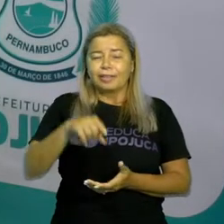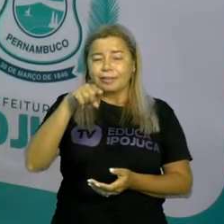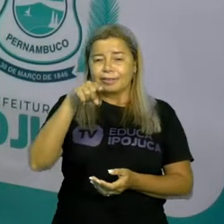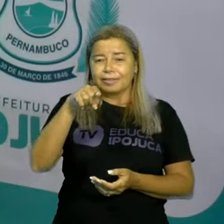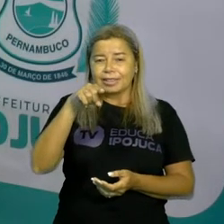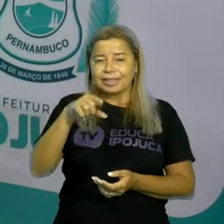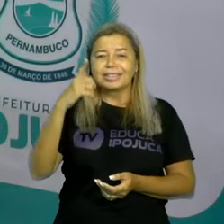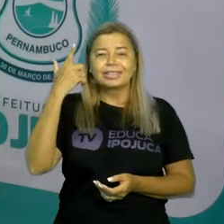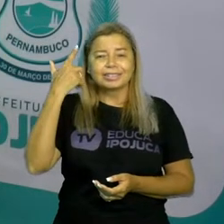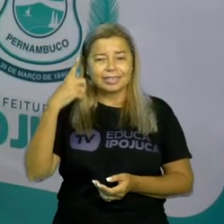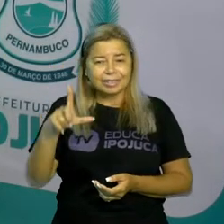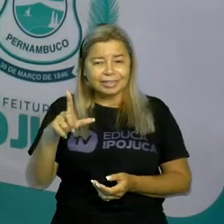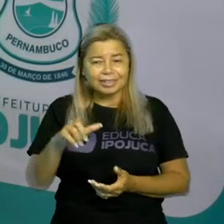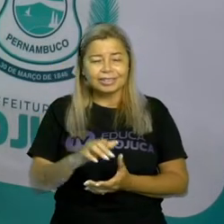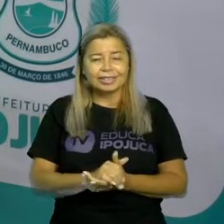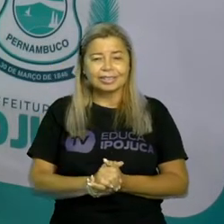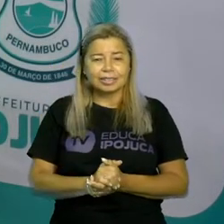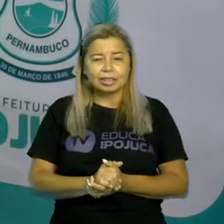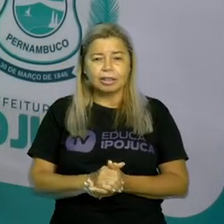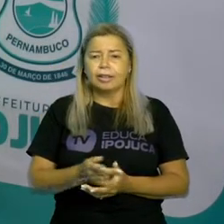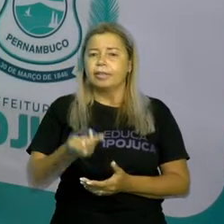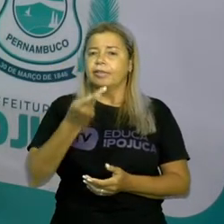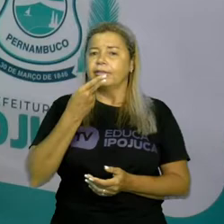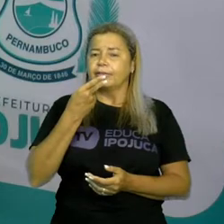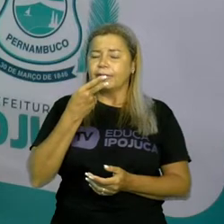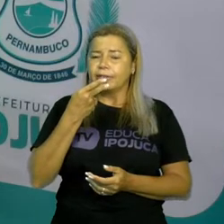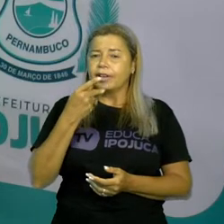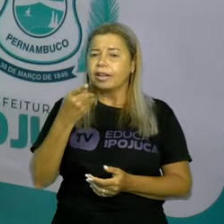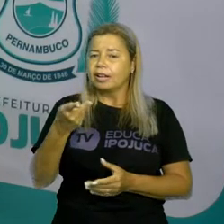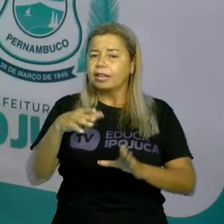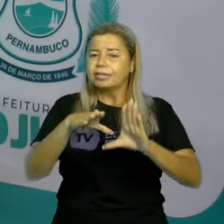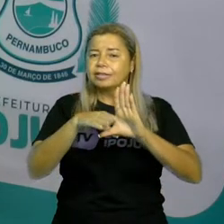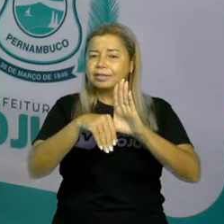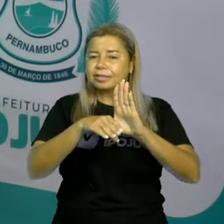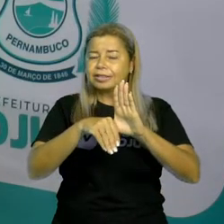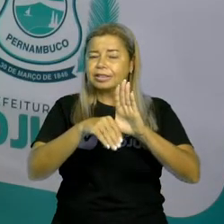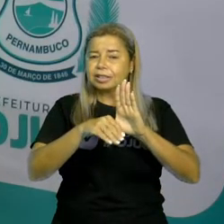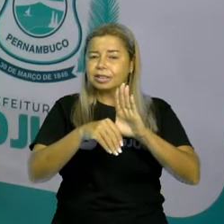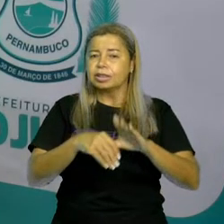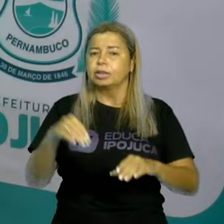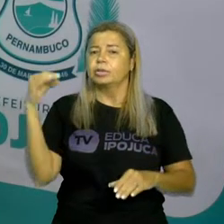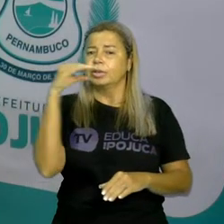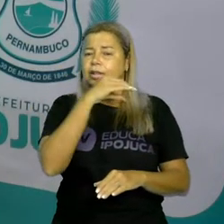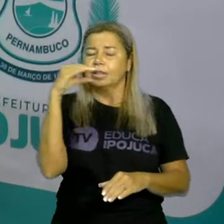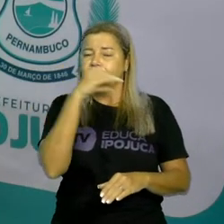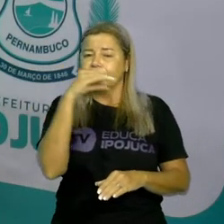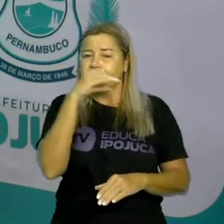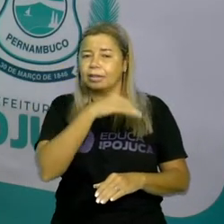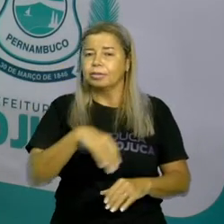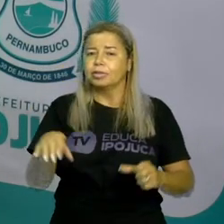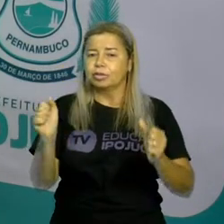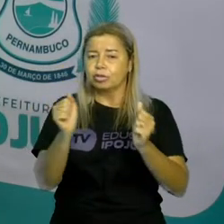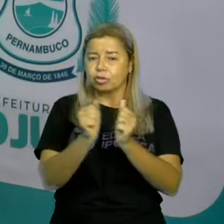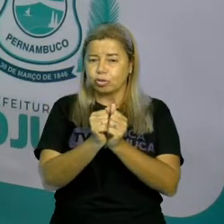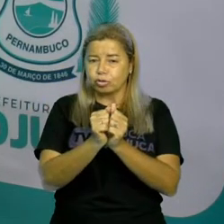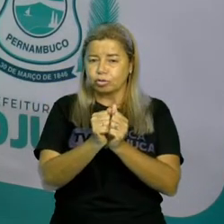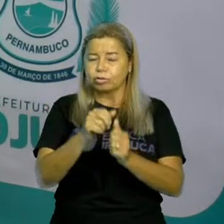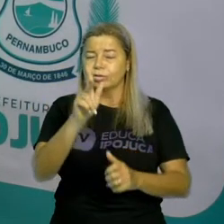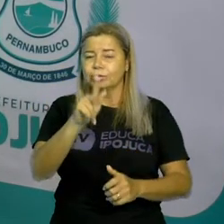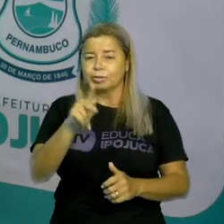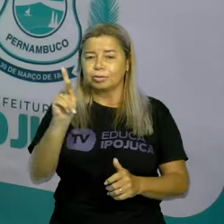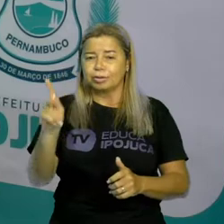vocês conseguem pronunciar esse trava-língua aí bem rápido, juntamente com os